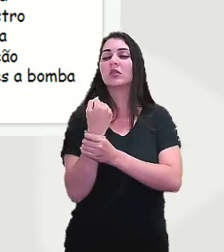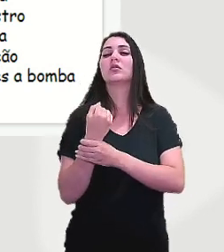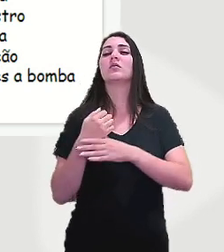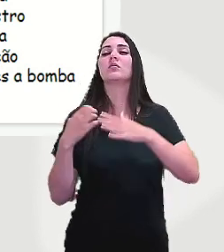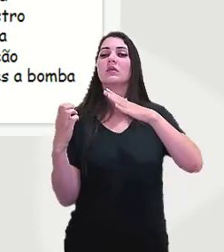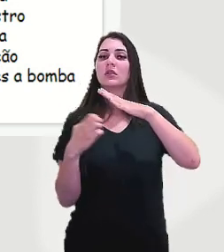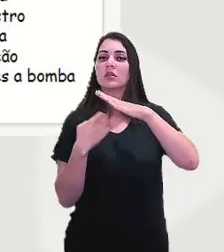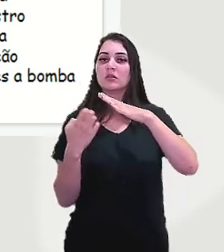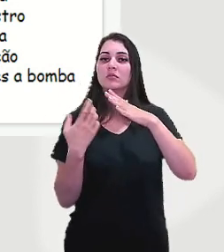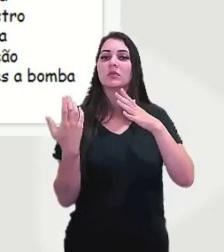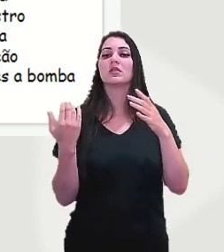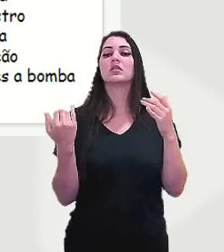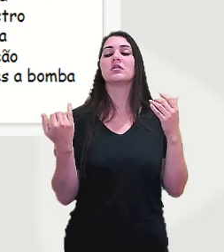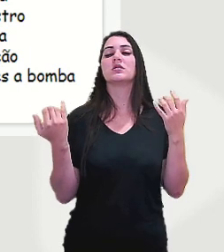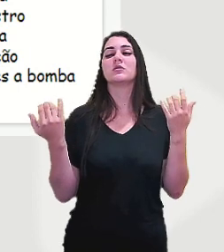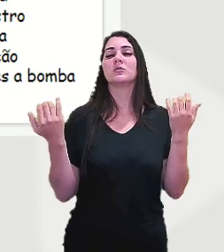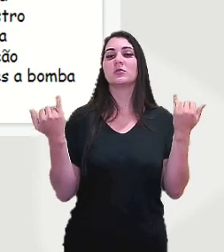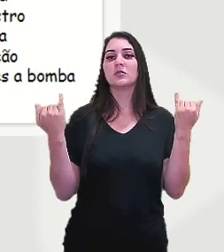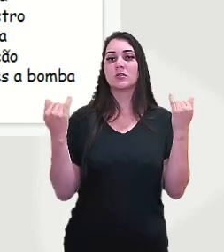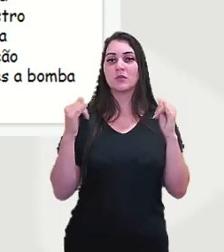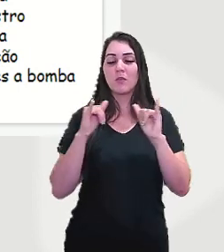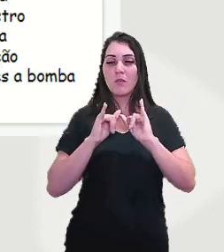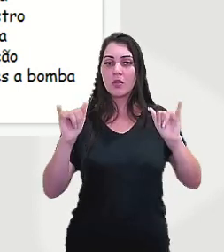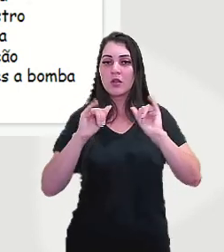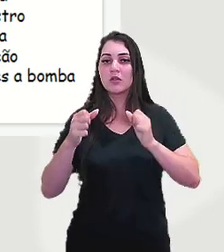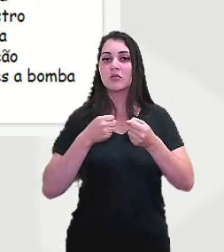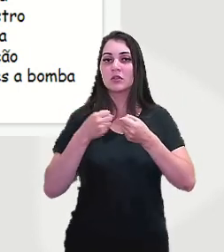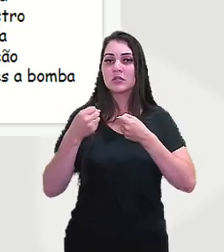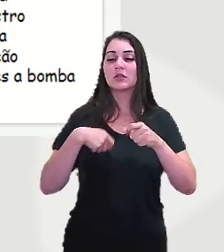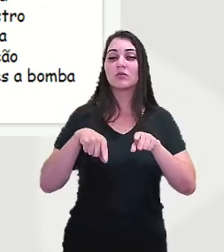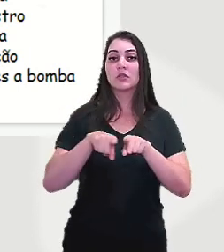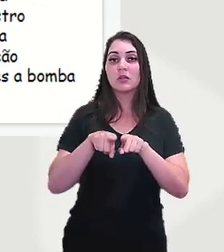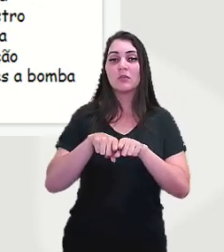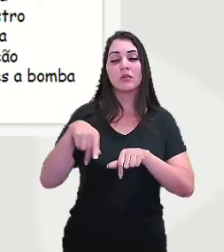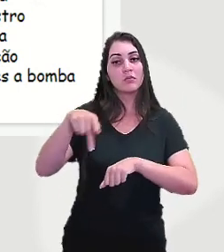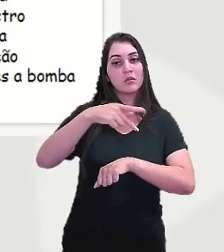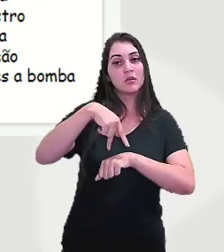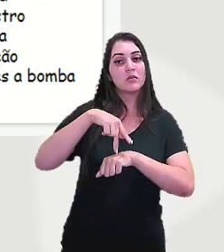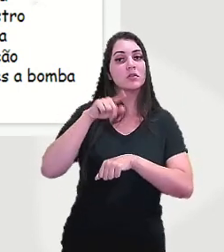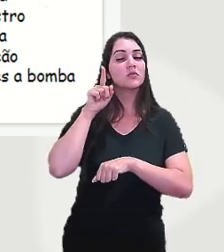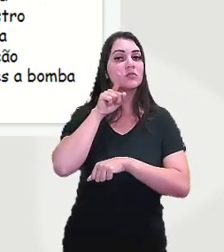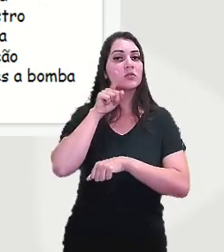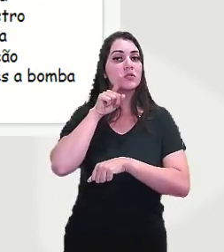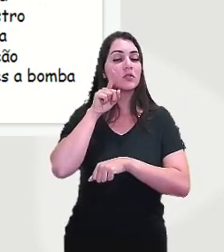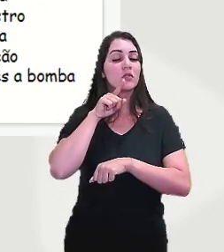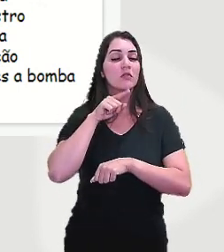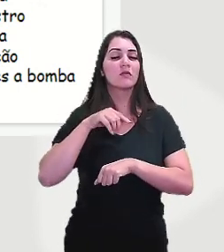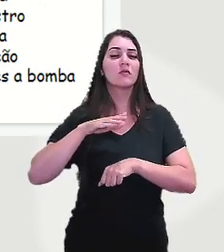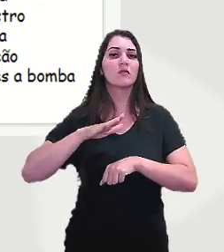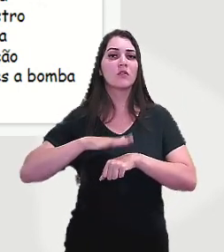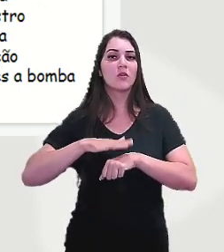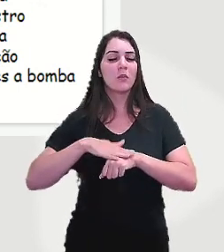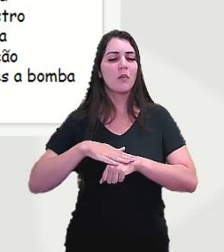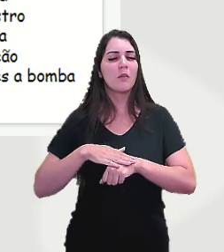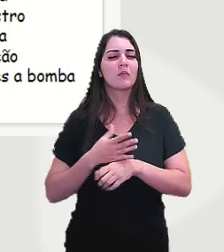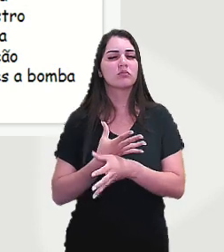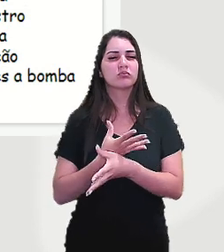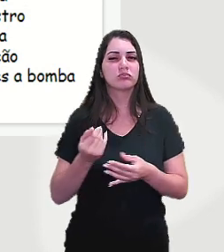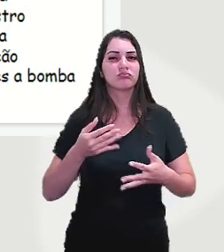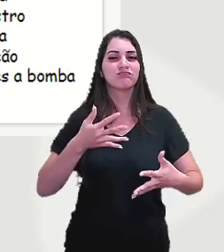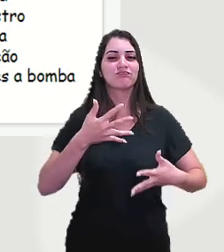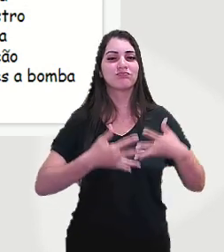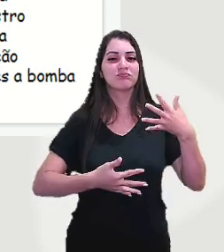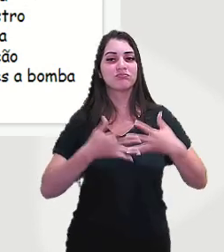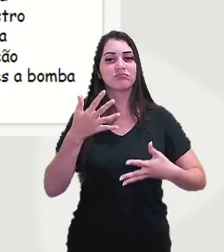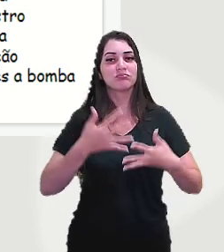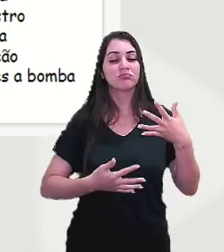pela classe média e, sobretudo, pelos Estados Unidos. Foi um período bastante conturbado, porque